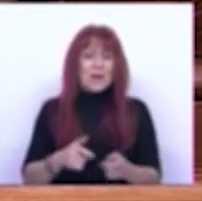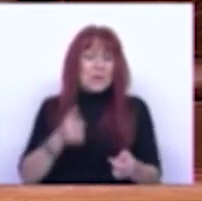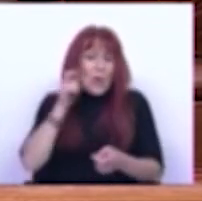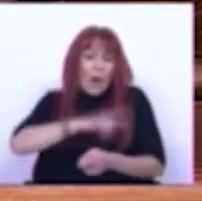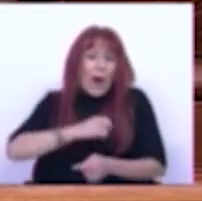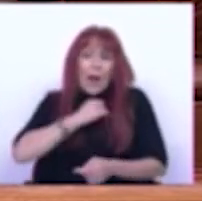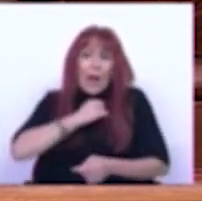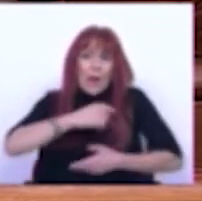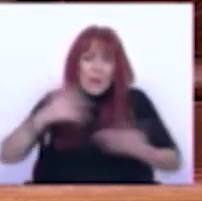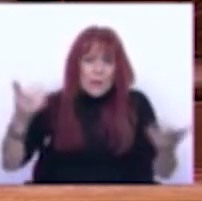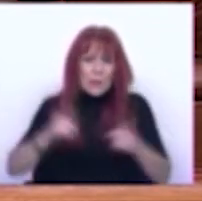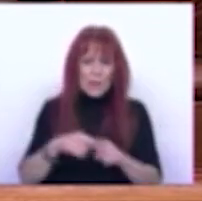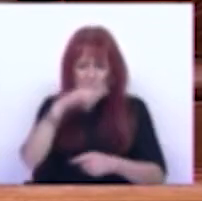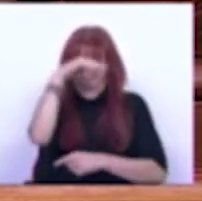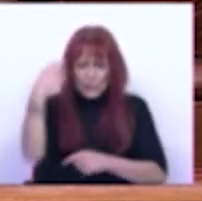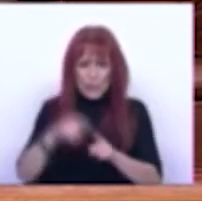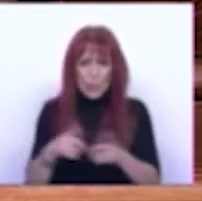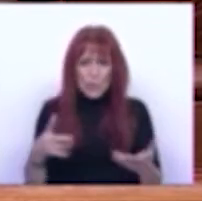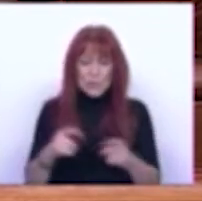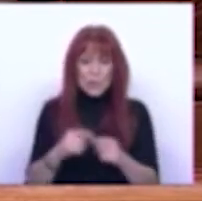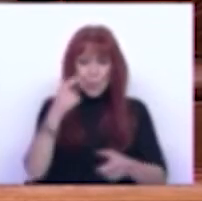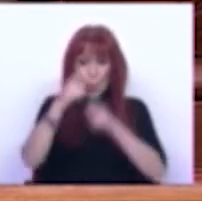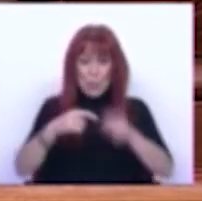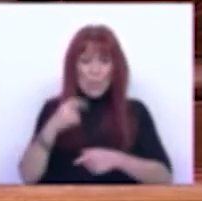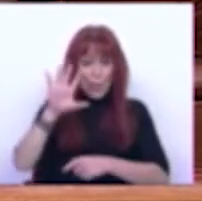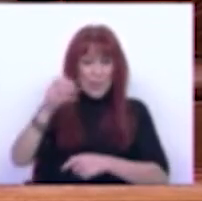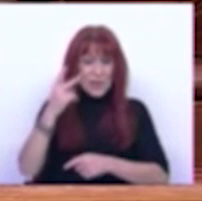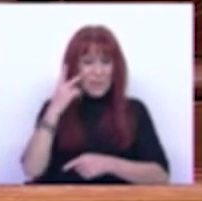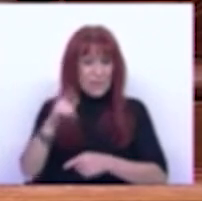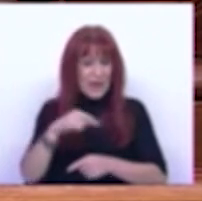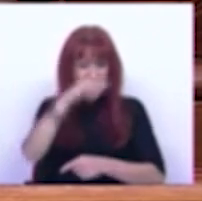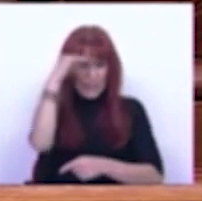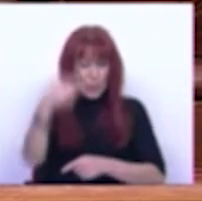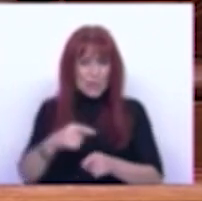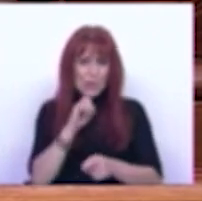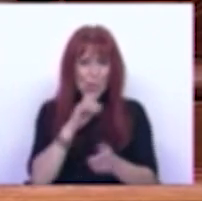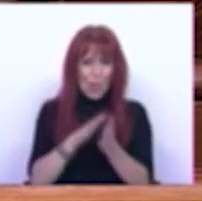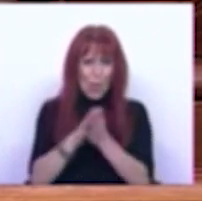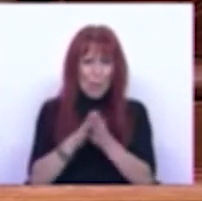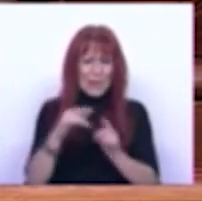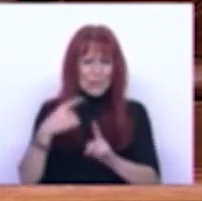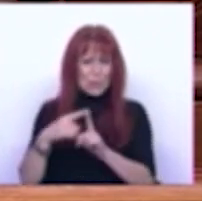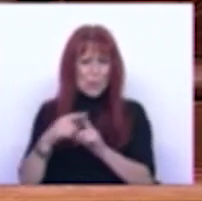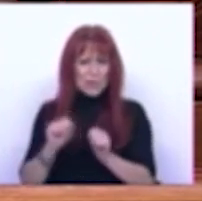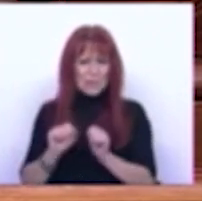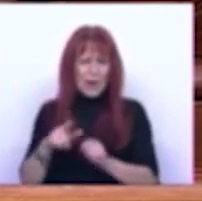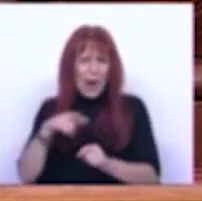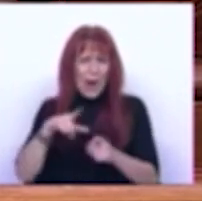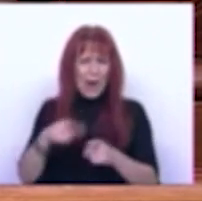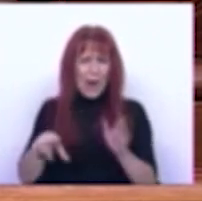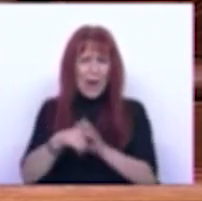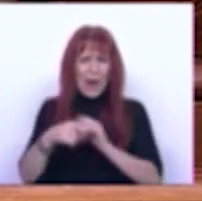seja indiferente às dificuldades do povo e do país ou veja nessas dificuldades a oportunidade de sucesso da lei da selva